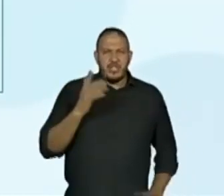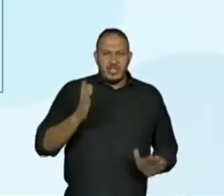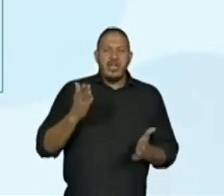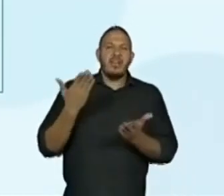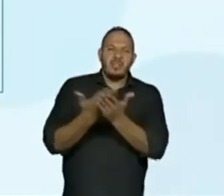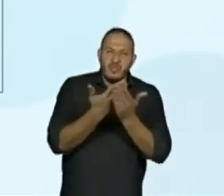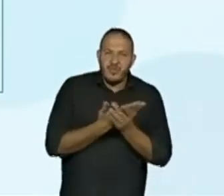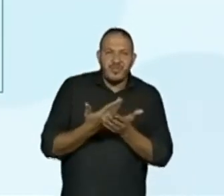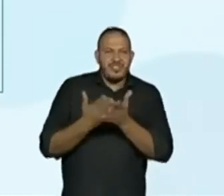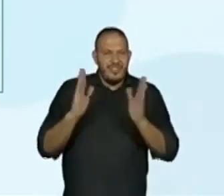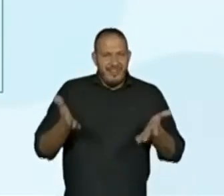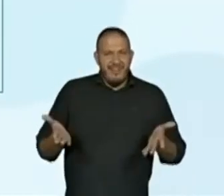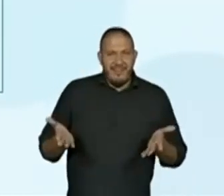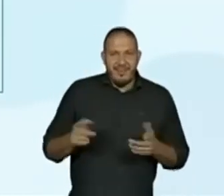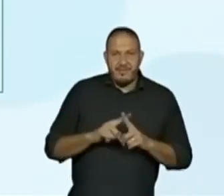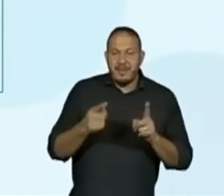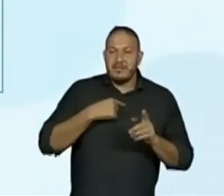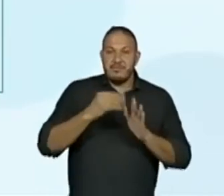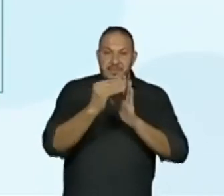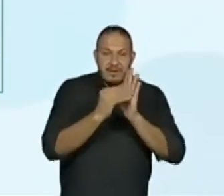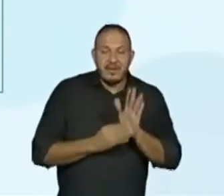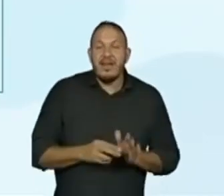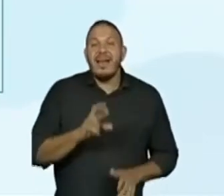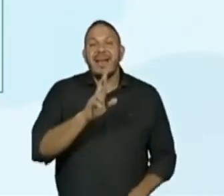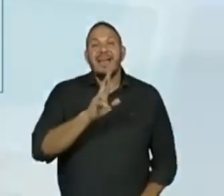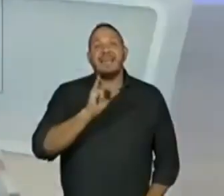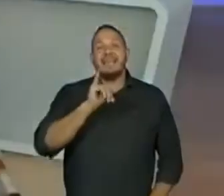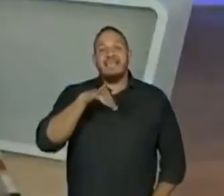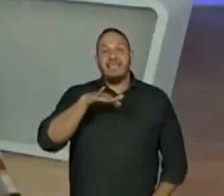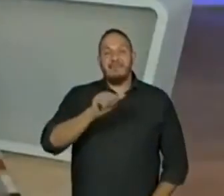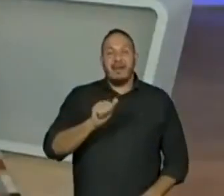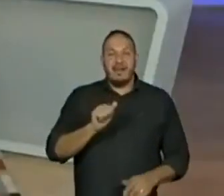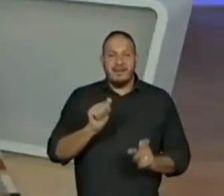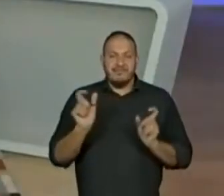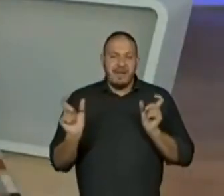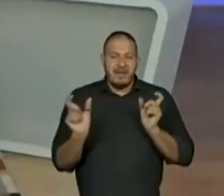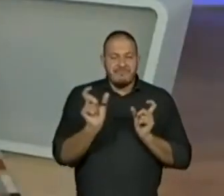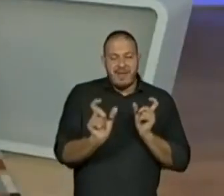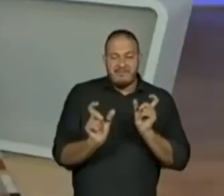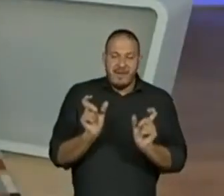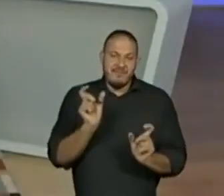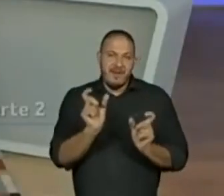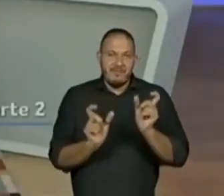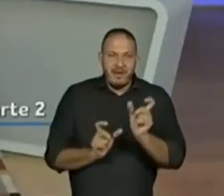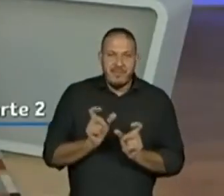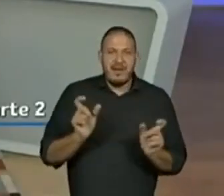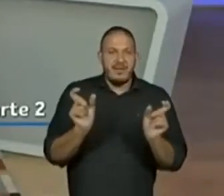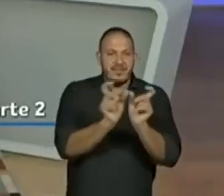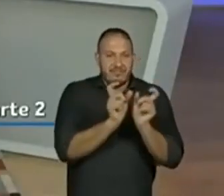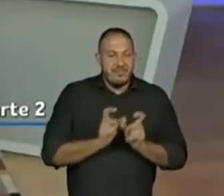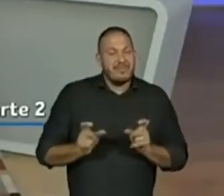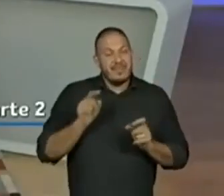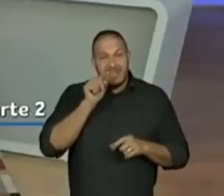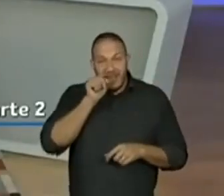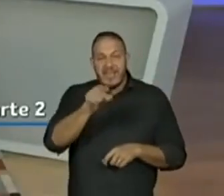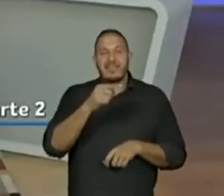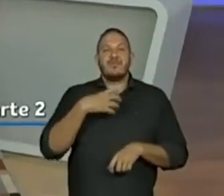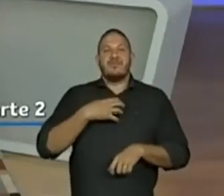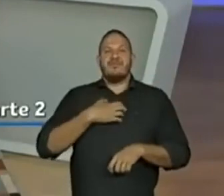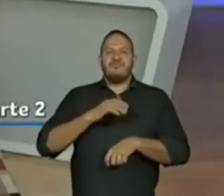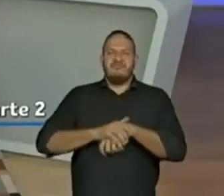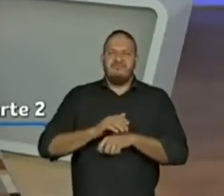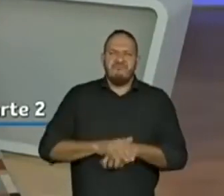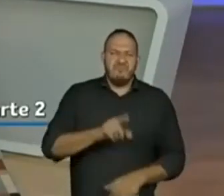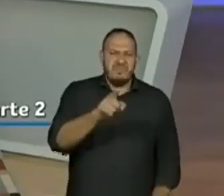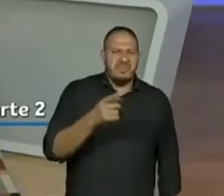colocar. O pessoal falando que é a rima, o trocadilho. Isso, isso mesmo. Exatamente isso. Vocês